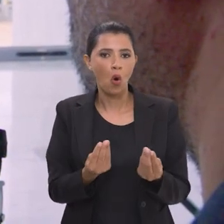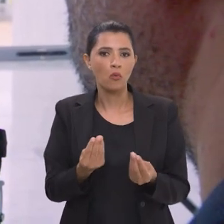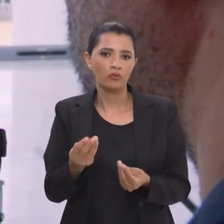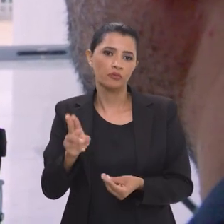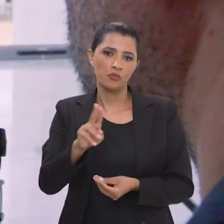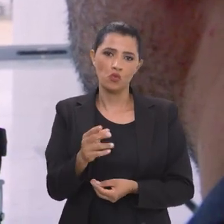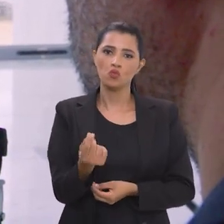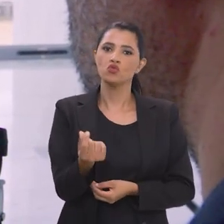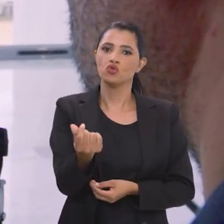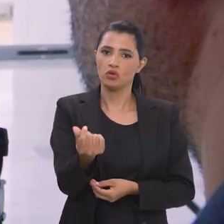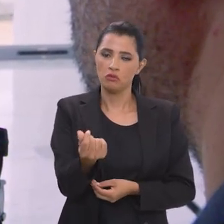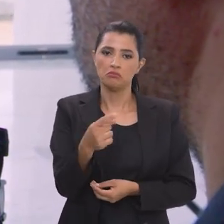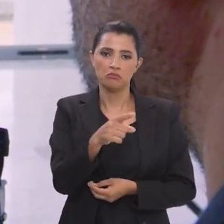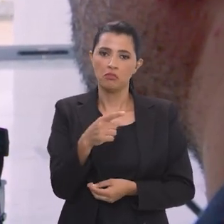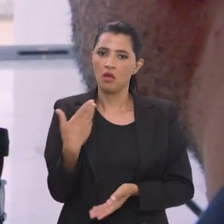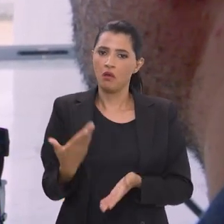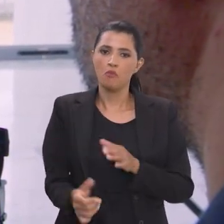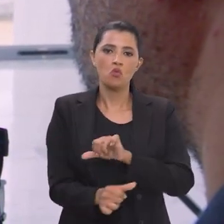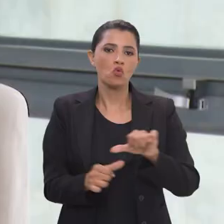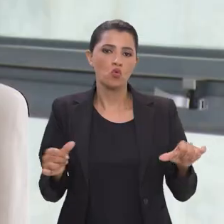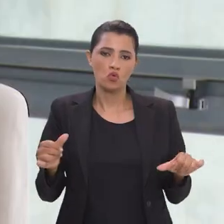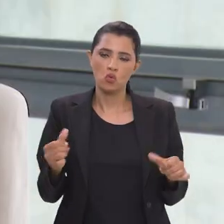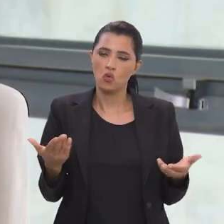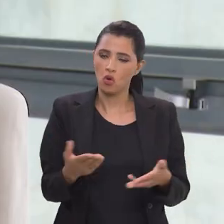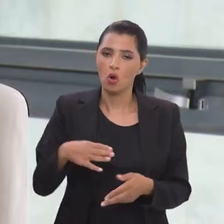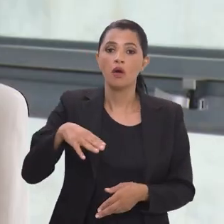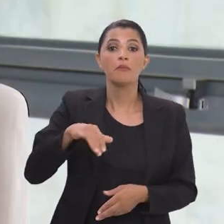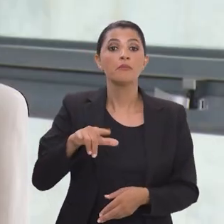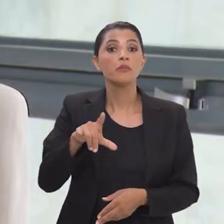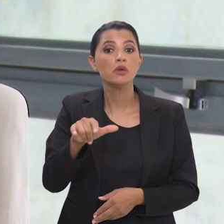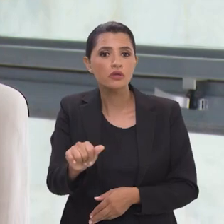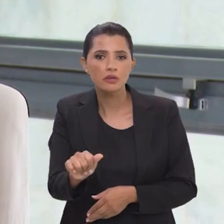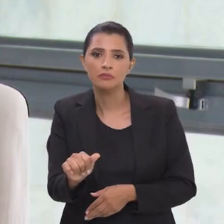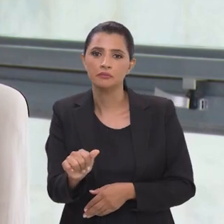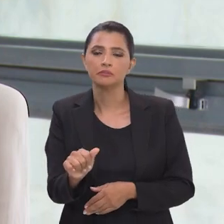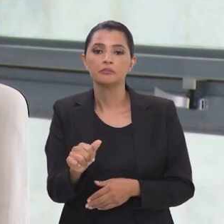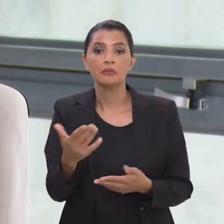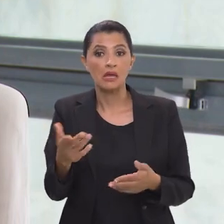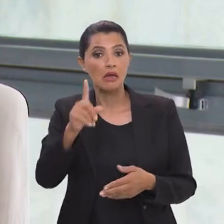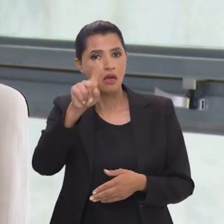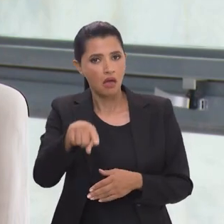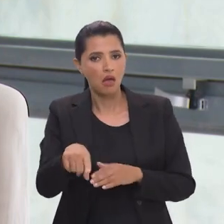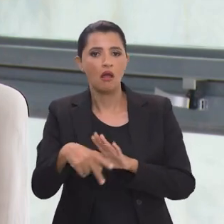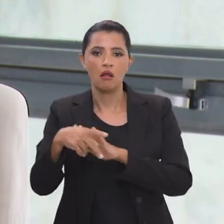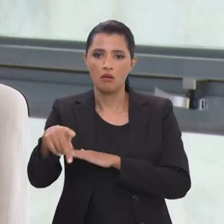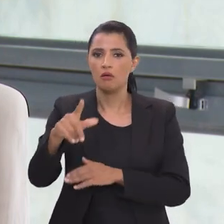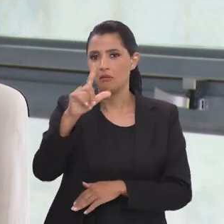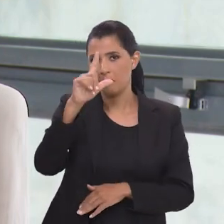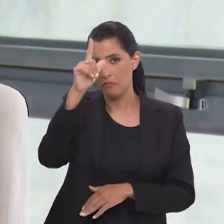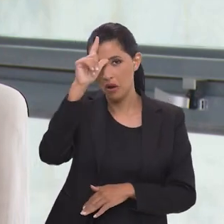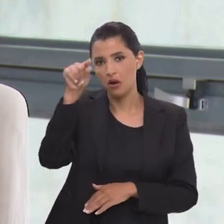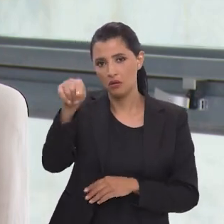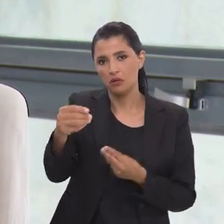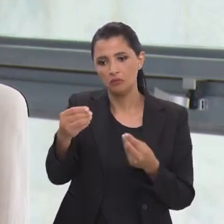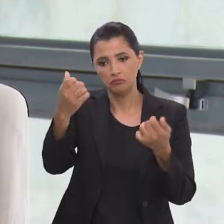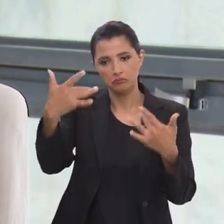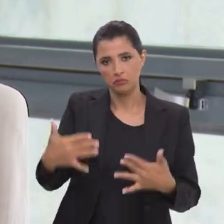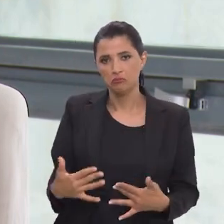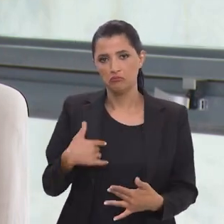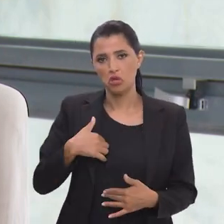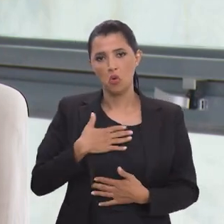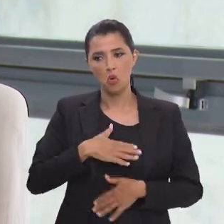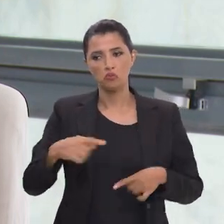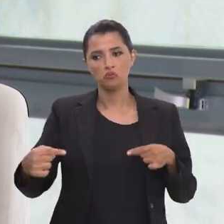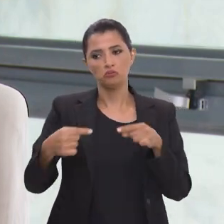artificial através do dinheiro ele deixa de sua opinião ele passa a ser mídia esse é o tratamento que a Alemanha dá e eu